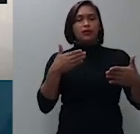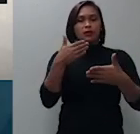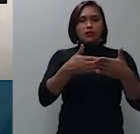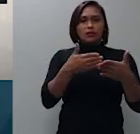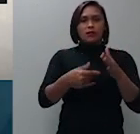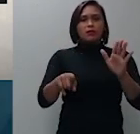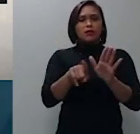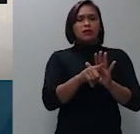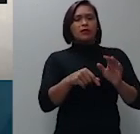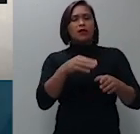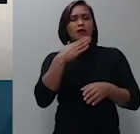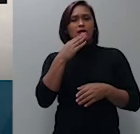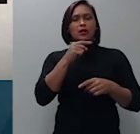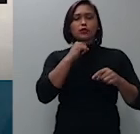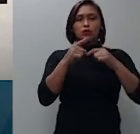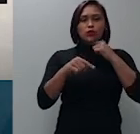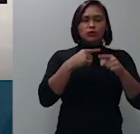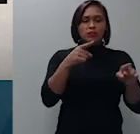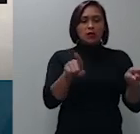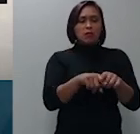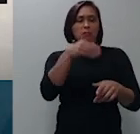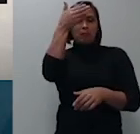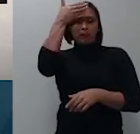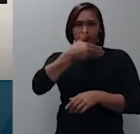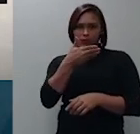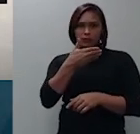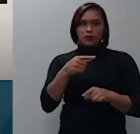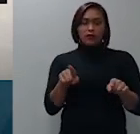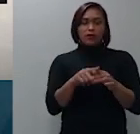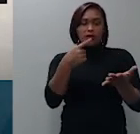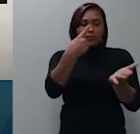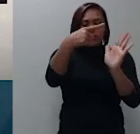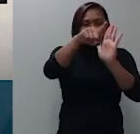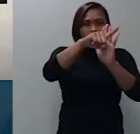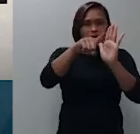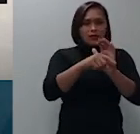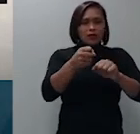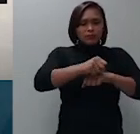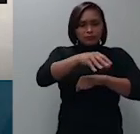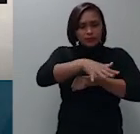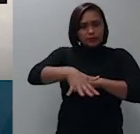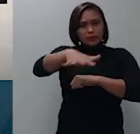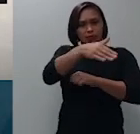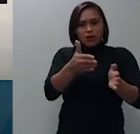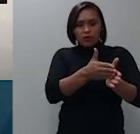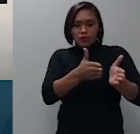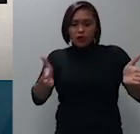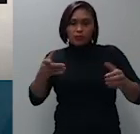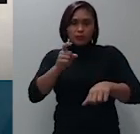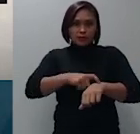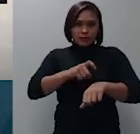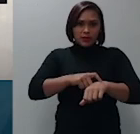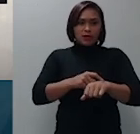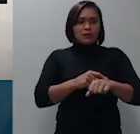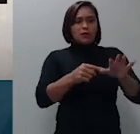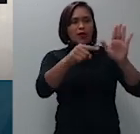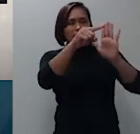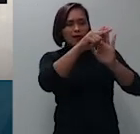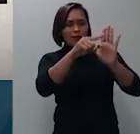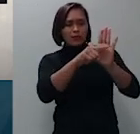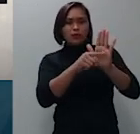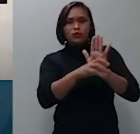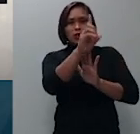serem objeto de prova definir a distribuição do ônus probatório indicar as questões de direito consideradas